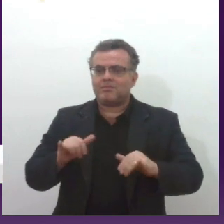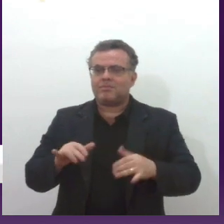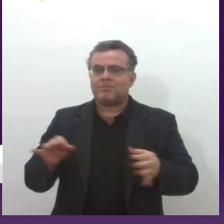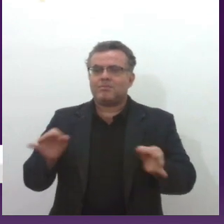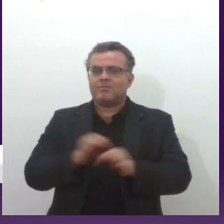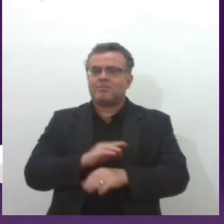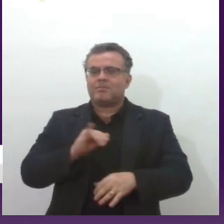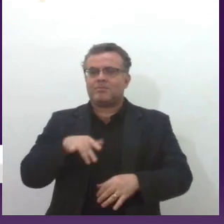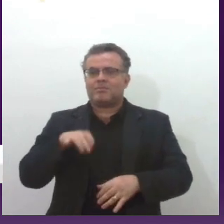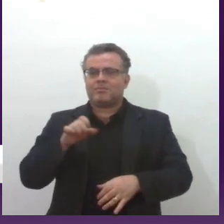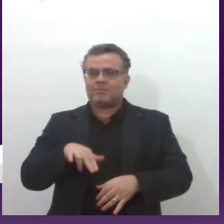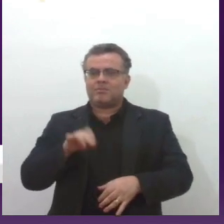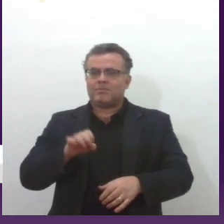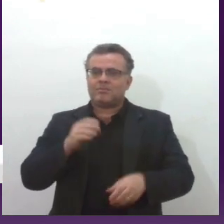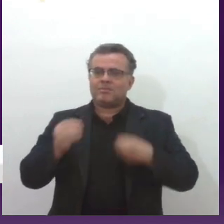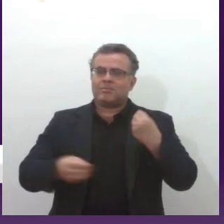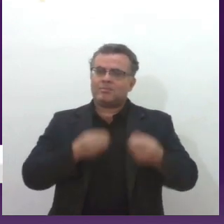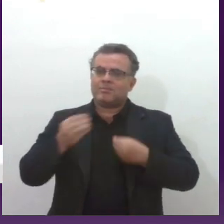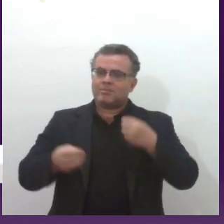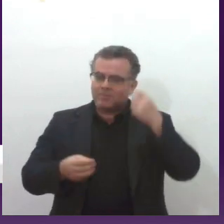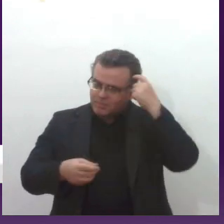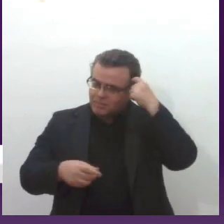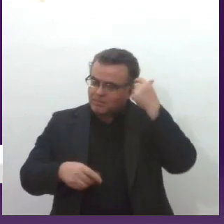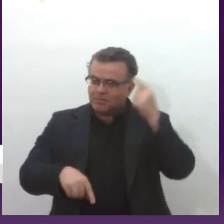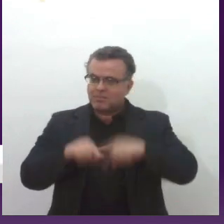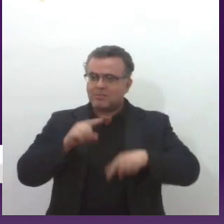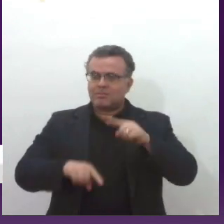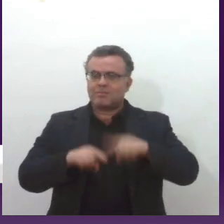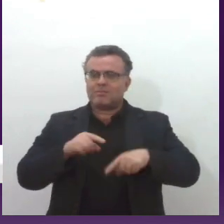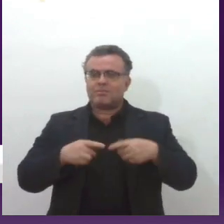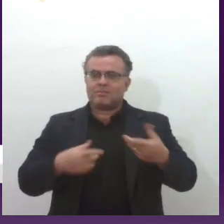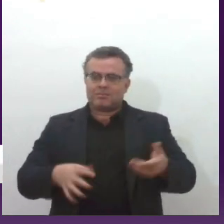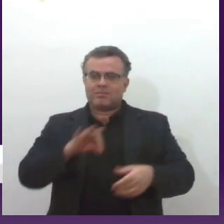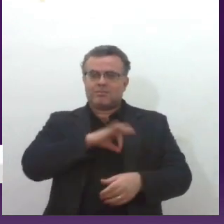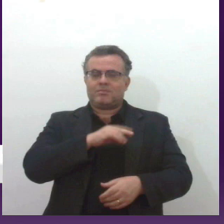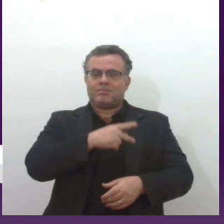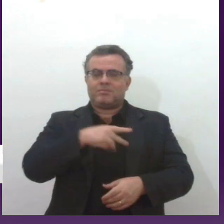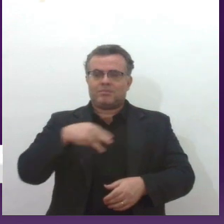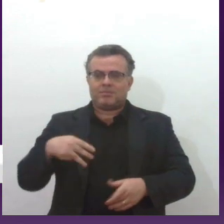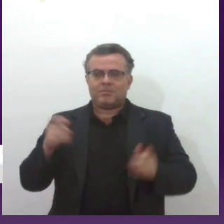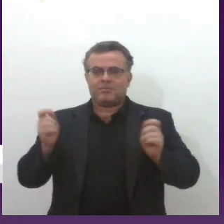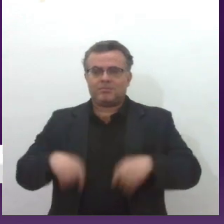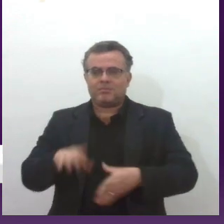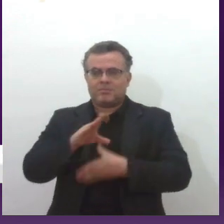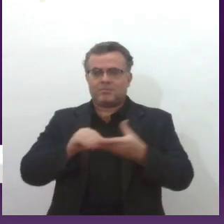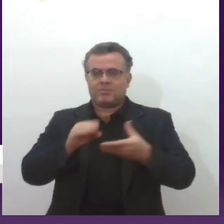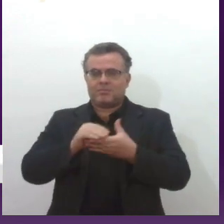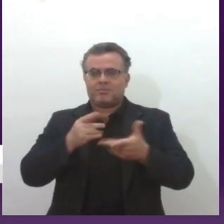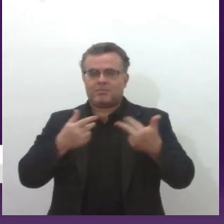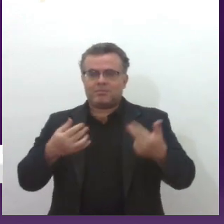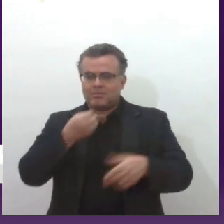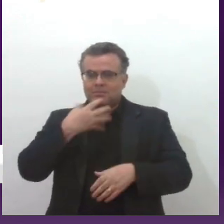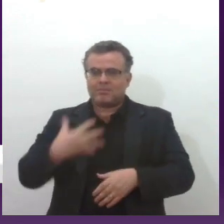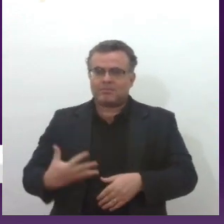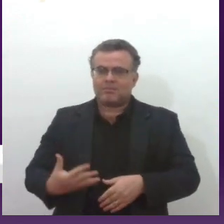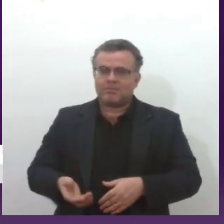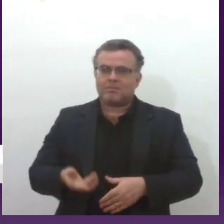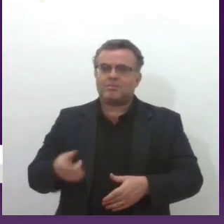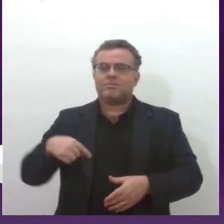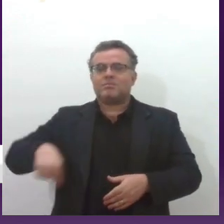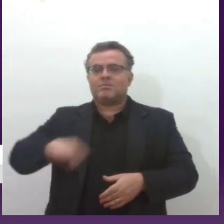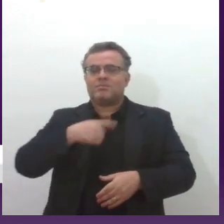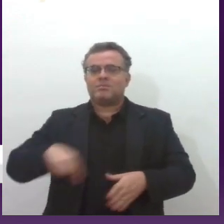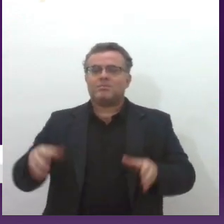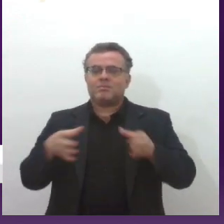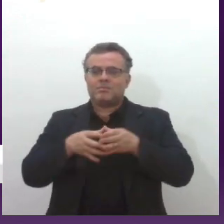Jeane, depois eu vou querer que você me passe esse material, porque a Polícia Militar deveria a gente copiar realmente coisas boas, infelizmente, além de nós na Polícia Militar